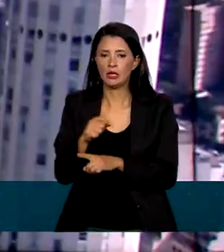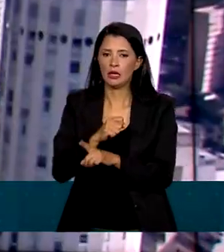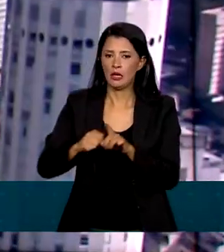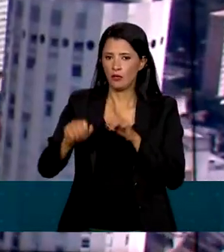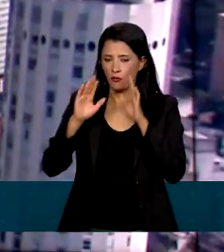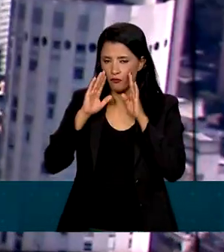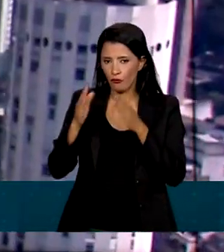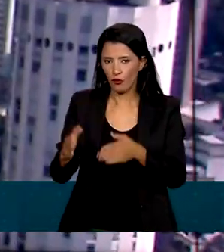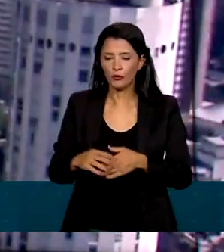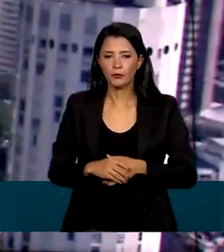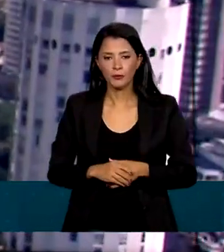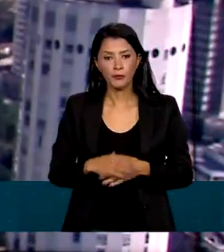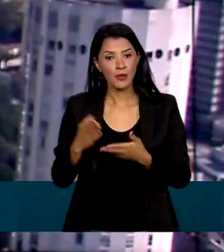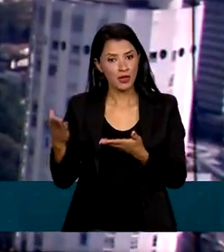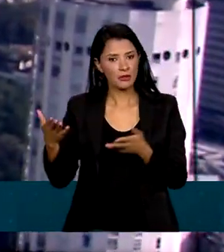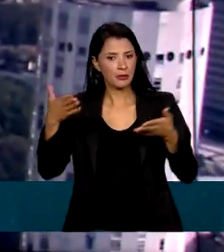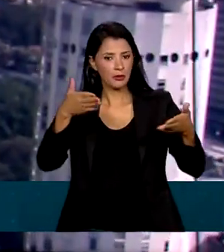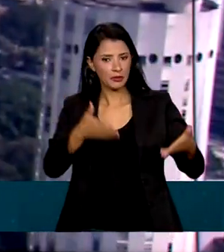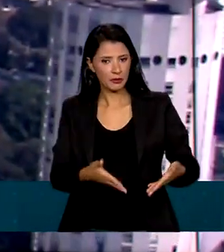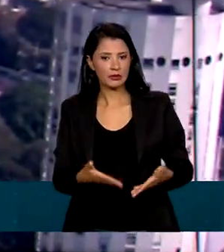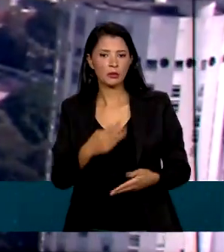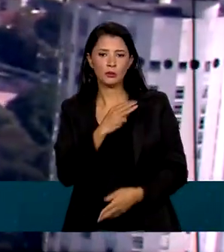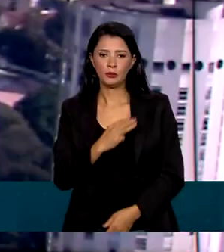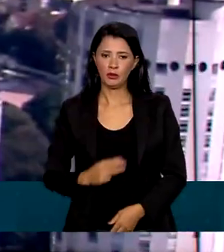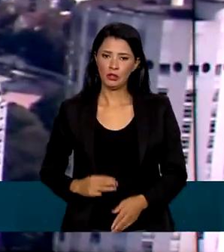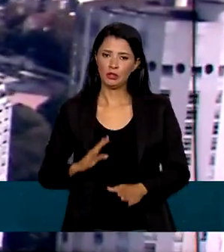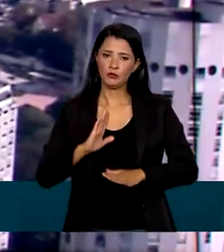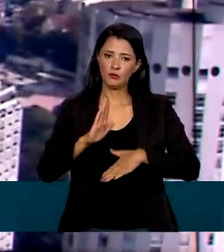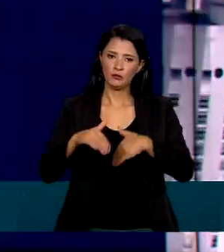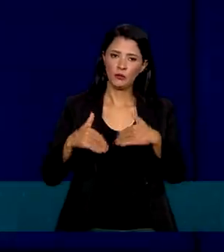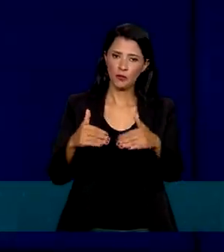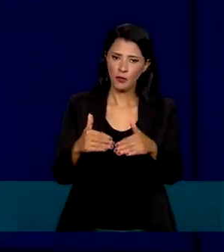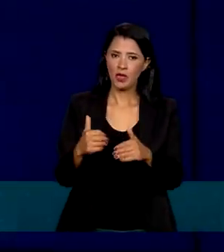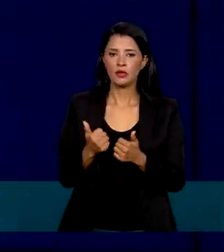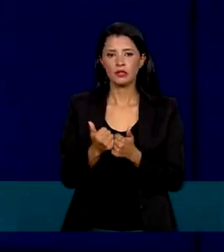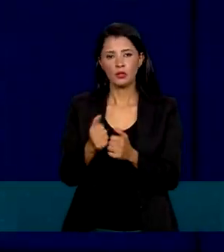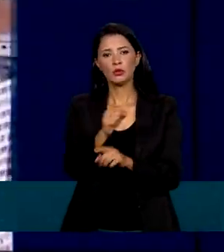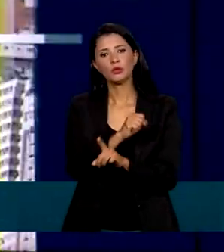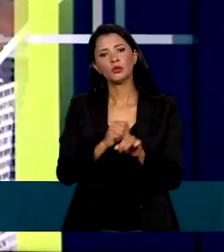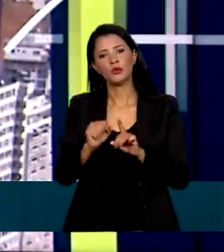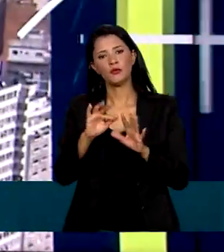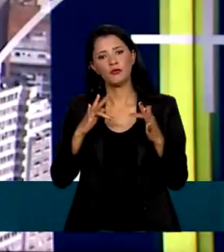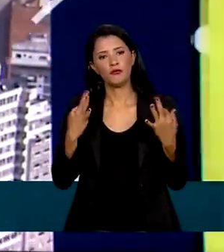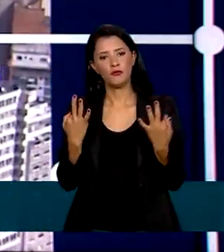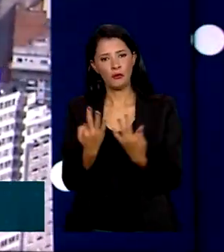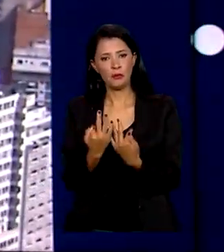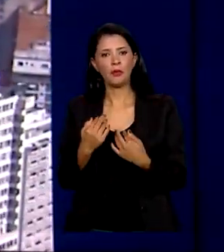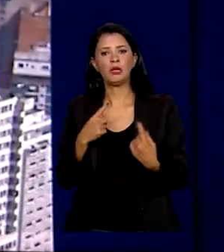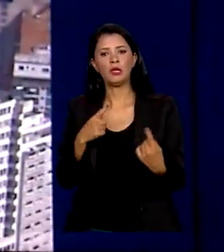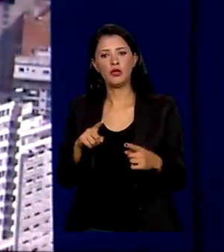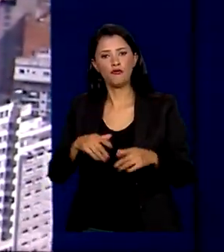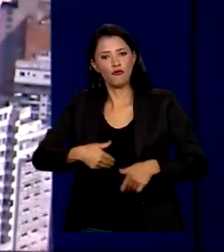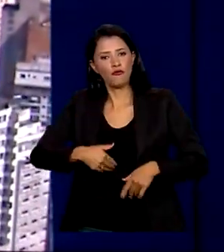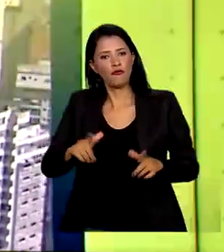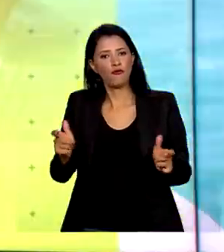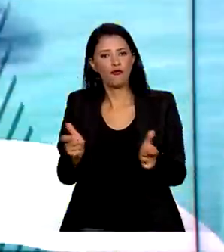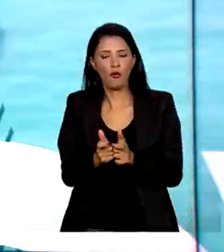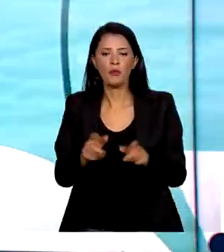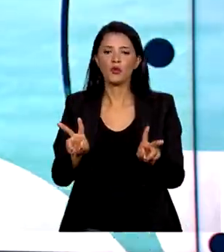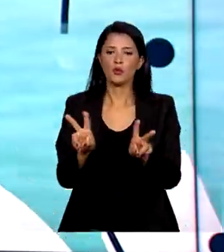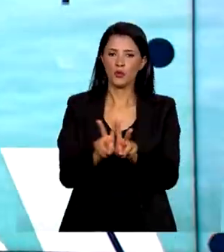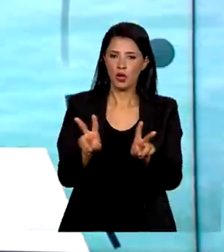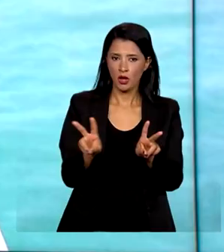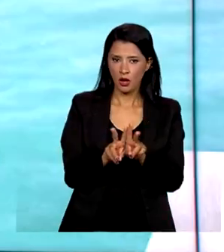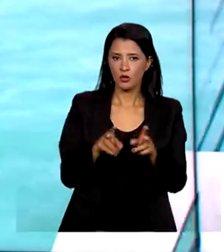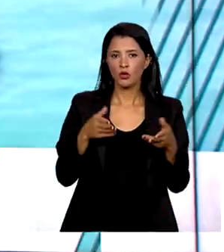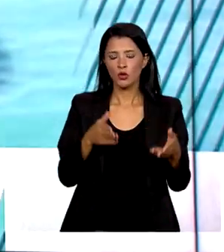Essa foi a participação do ministro do Desenvolvimento, Assistência Social, Família e Combate à Fome, Wellington Dias,